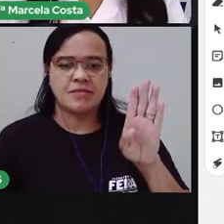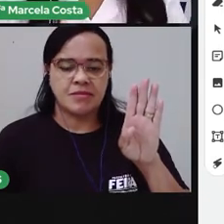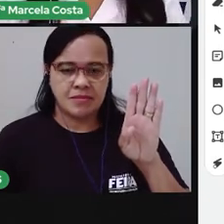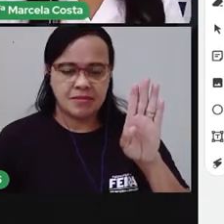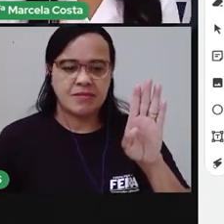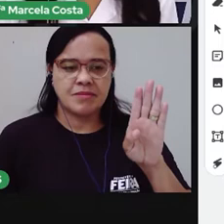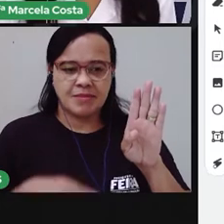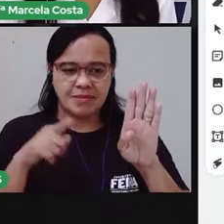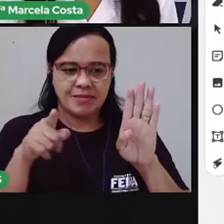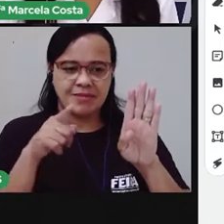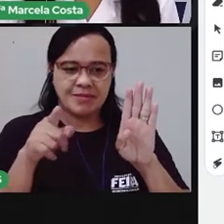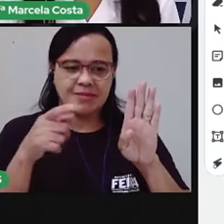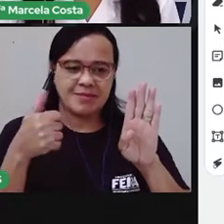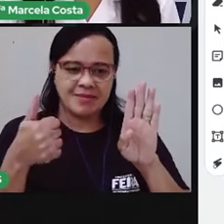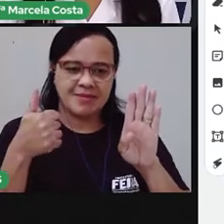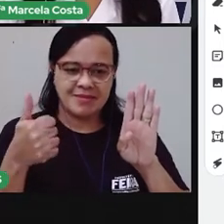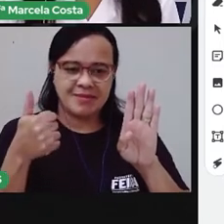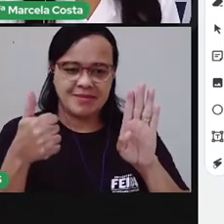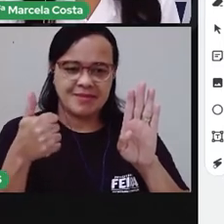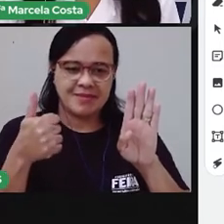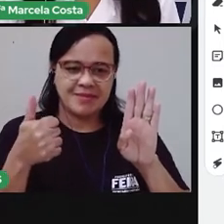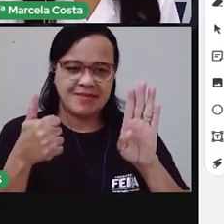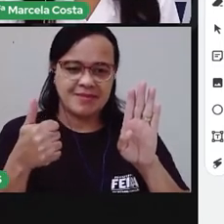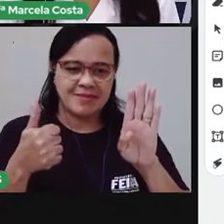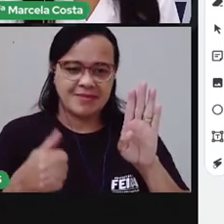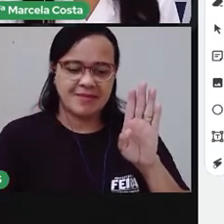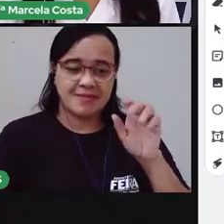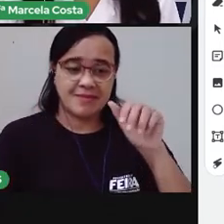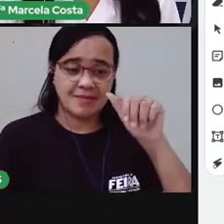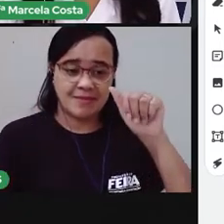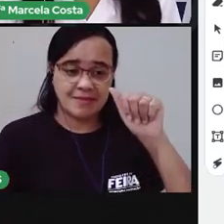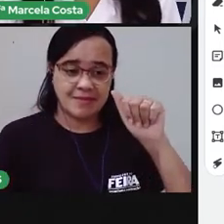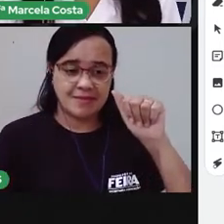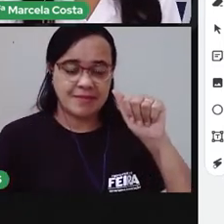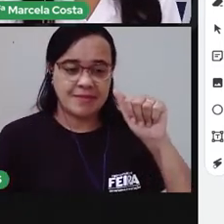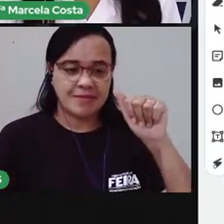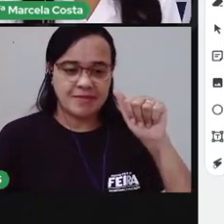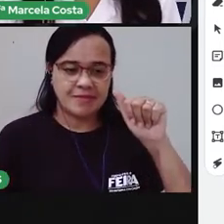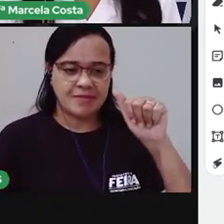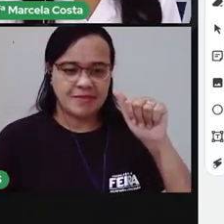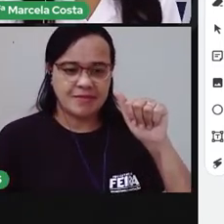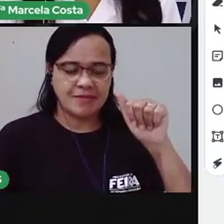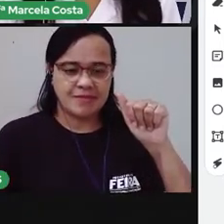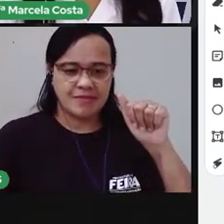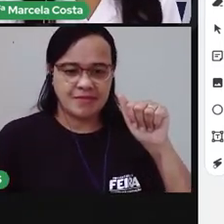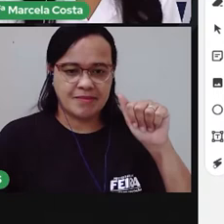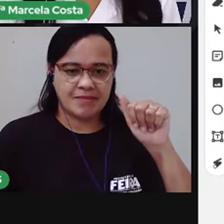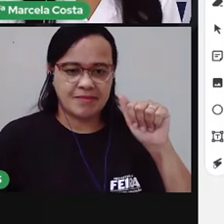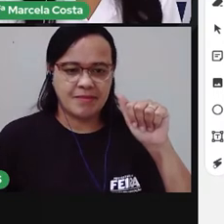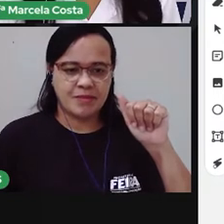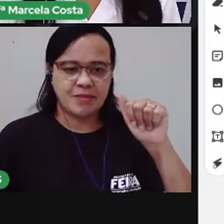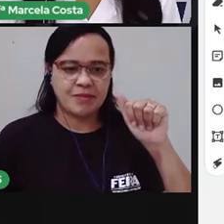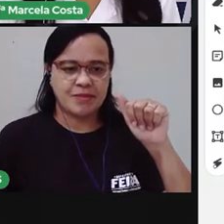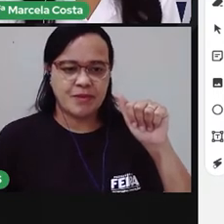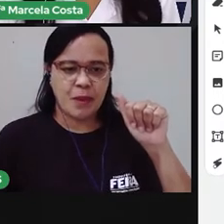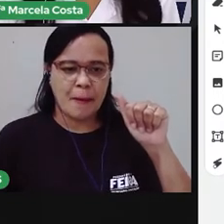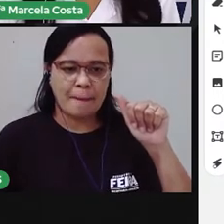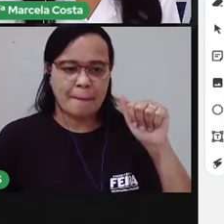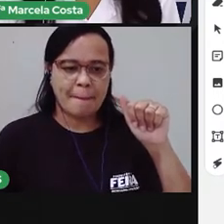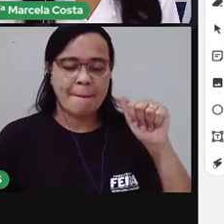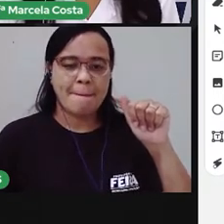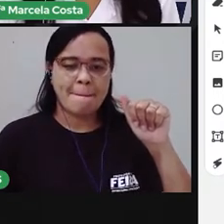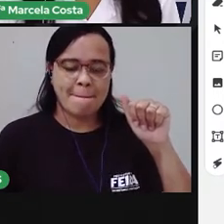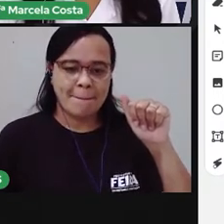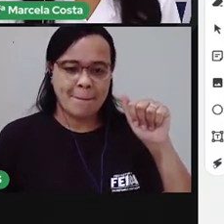Olha a letra B. Letra A. Subiu um tracinho reto,